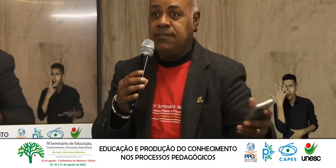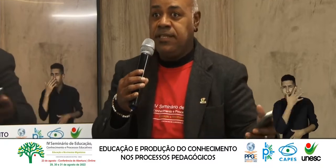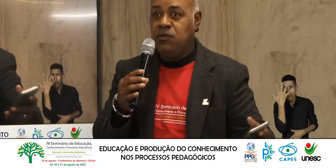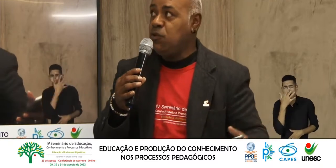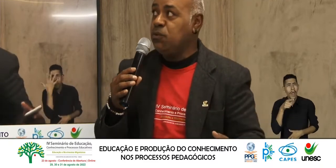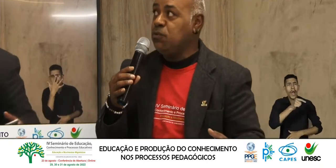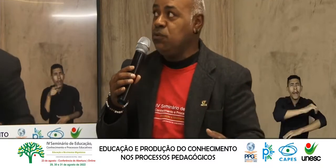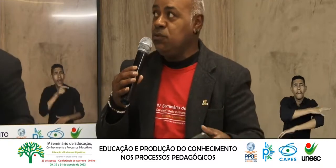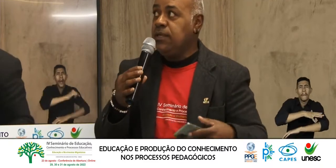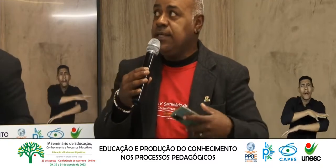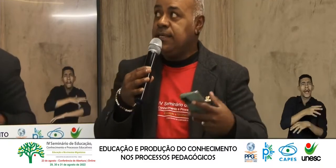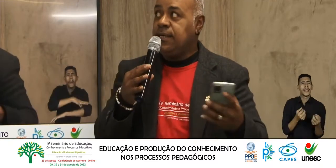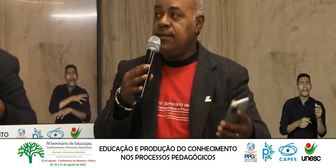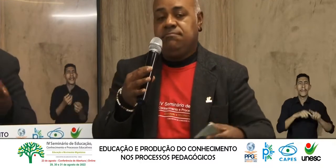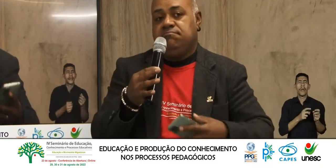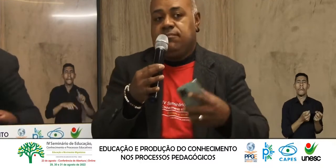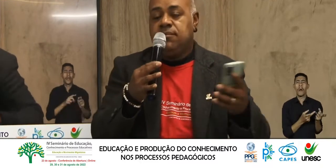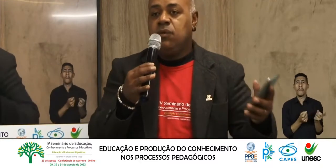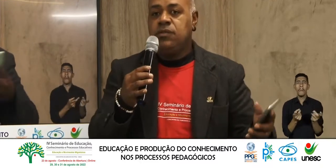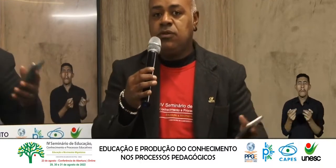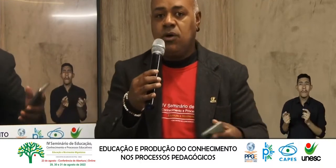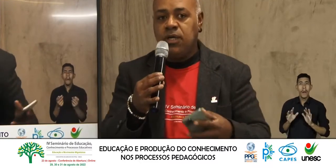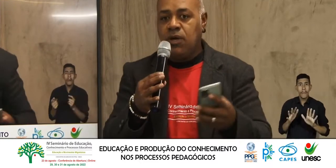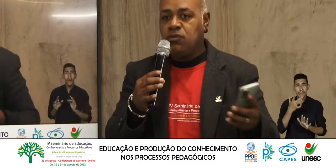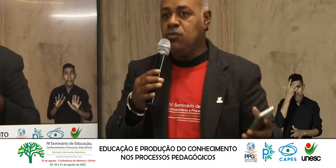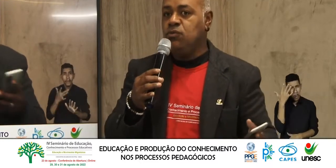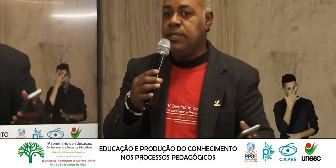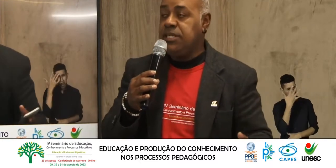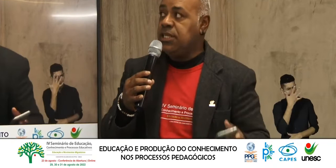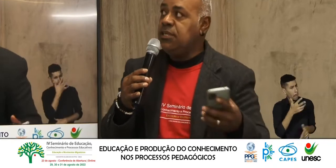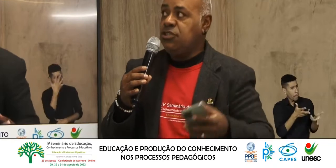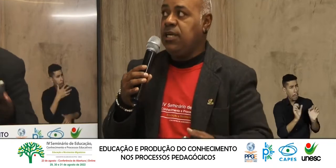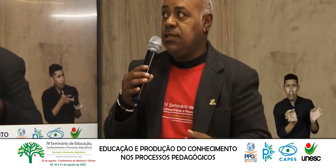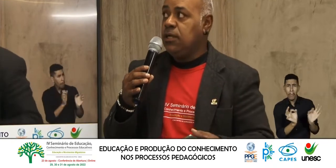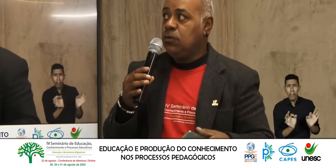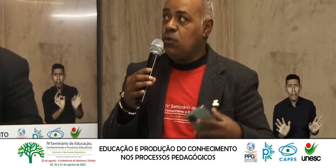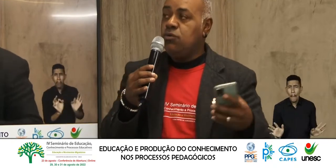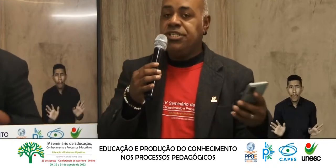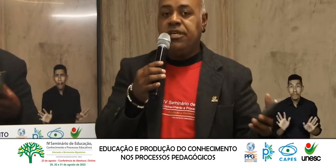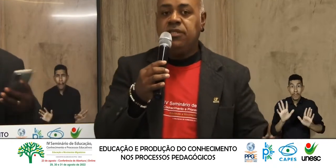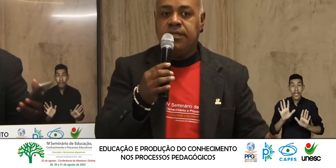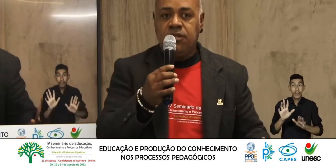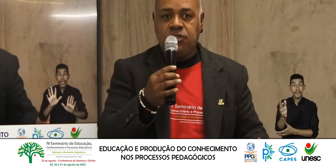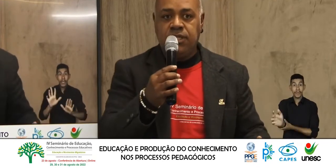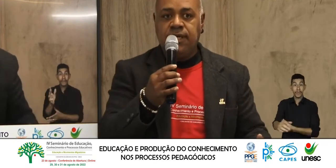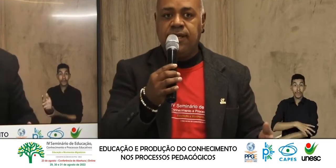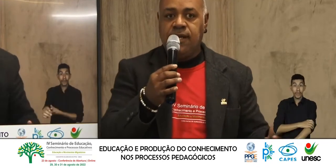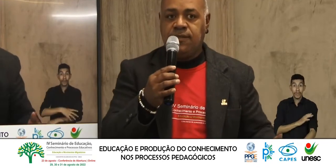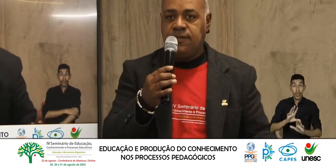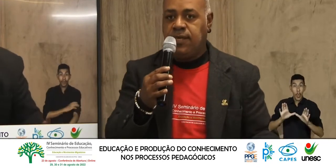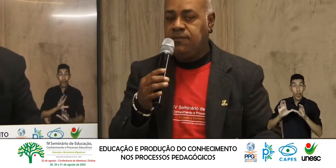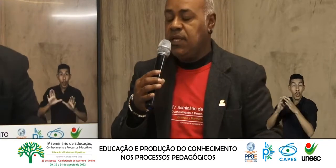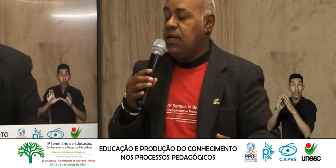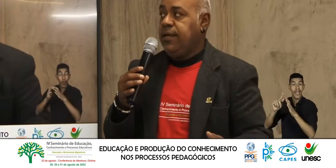Estão nas praças Vendendo o seu produto E não se toca No assunto À medida que chega Um contingente grande De